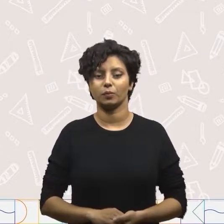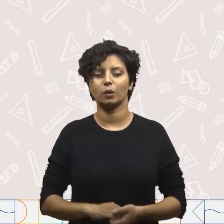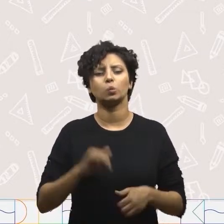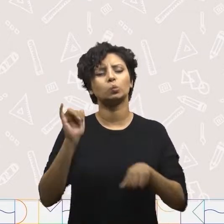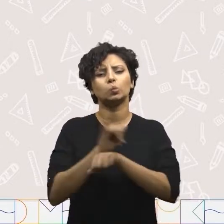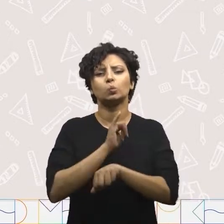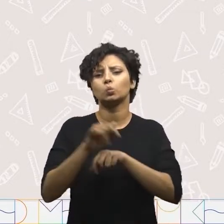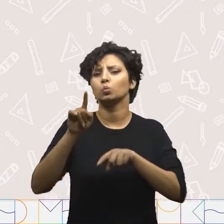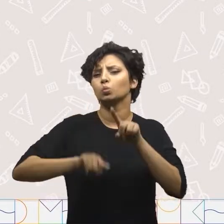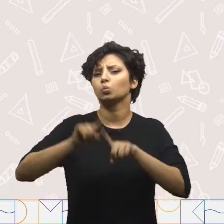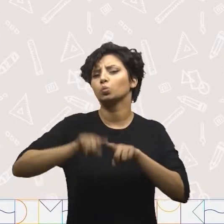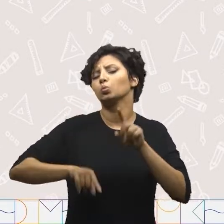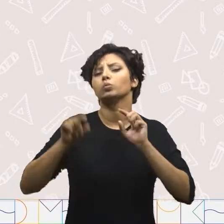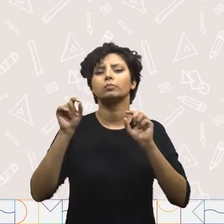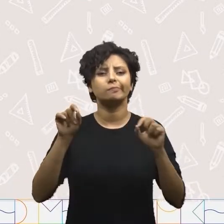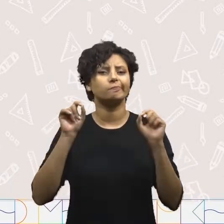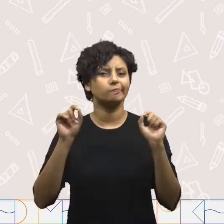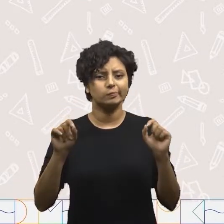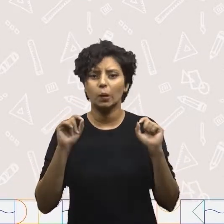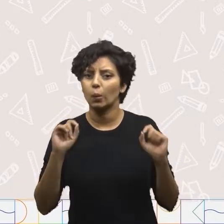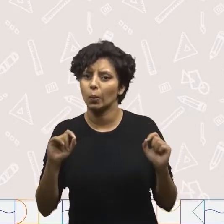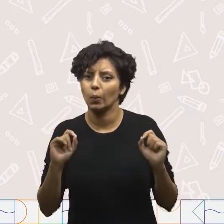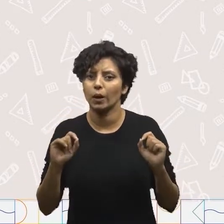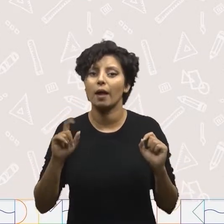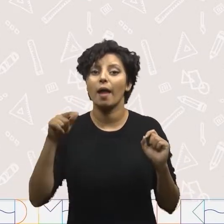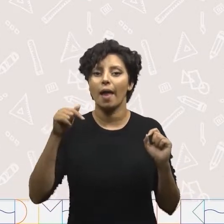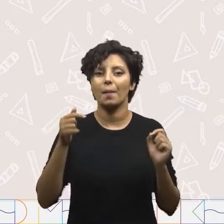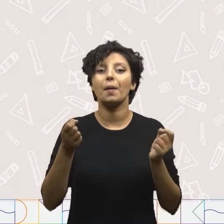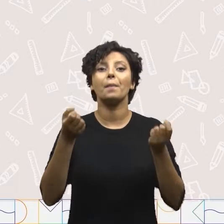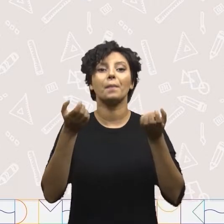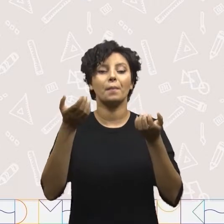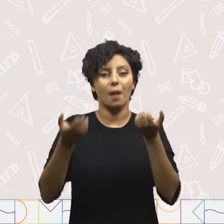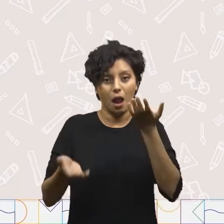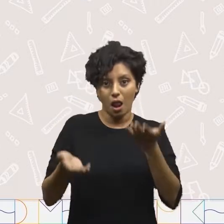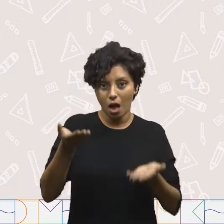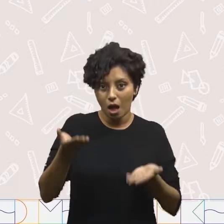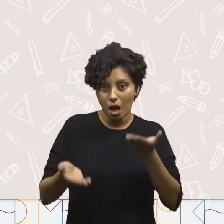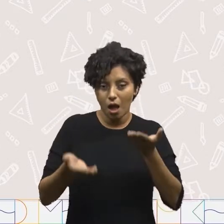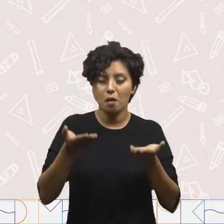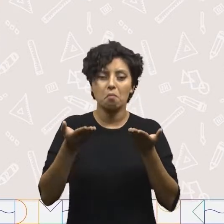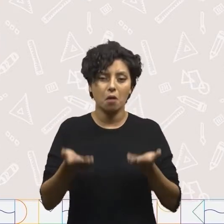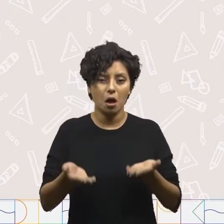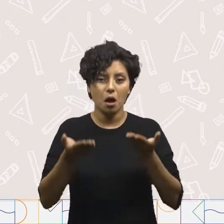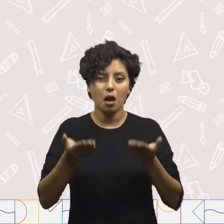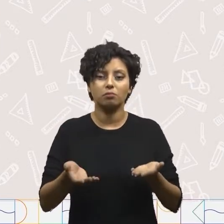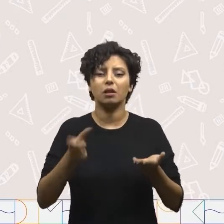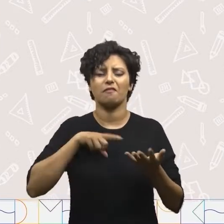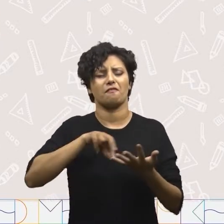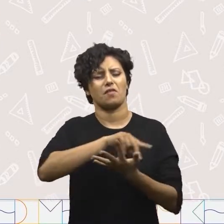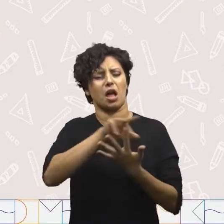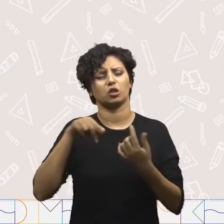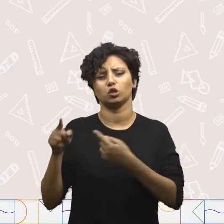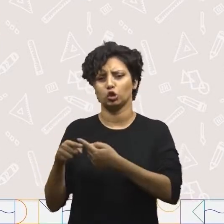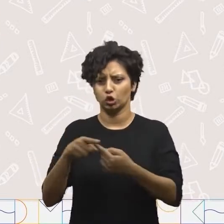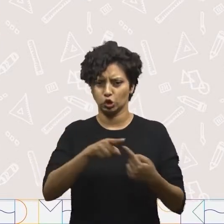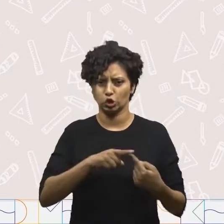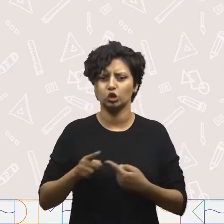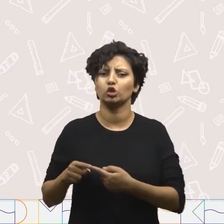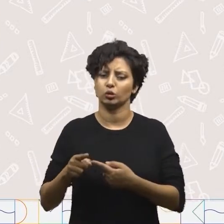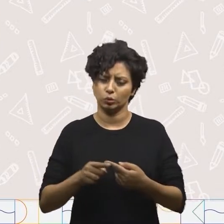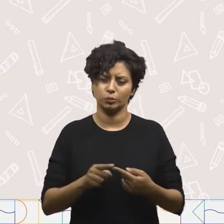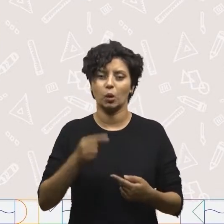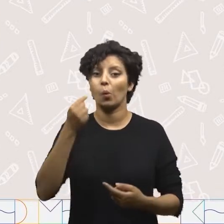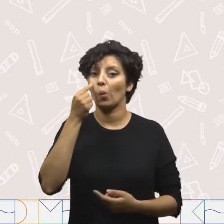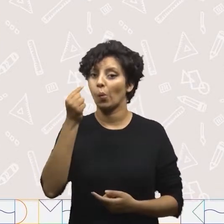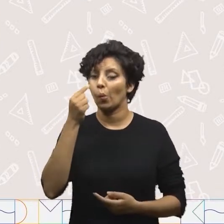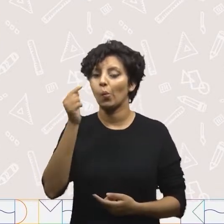instrumento mais utilizado para calcular o peso é a balança, que existe de vários modelos e tamanhos.